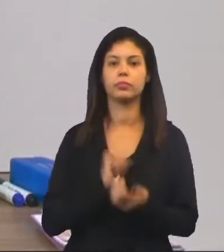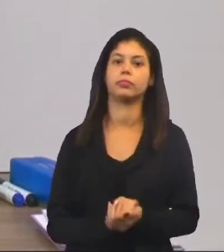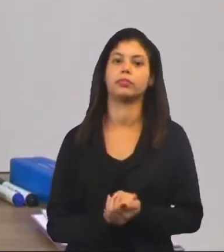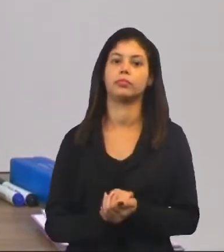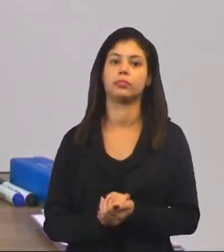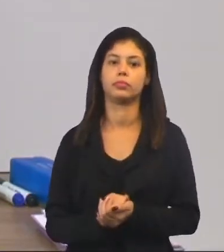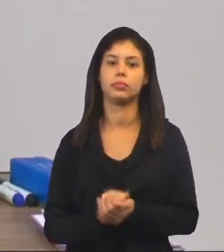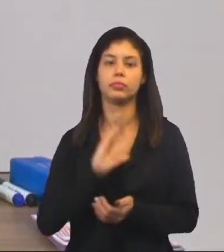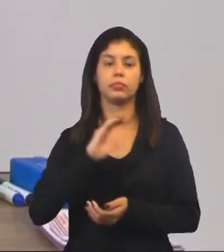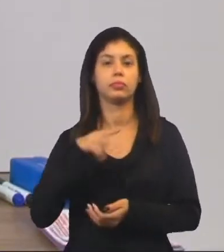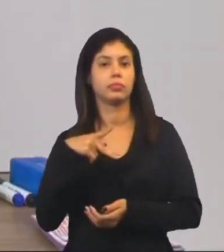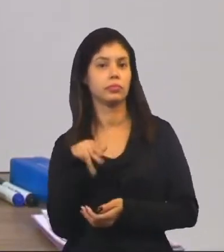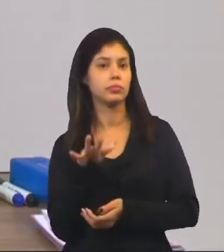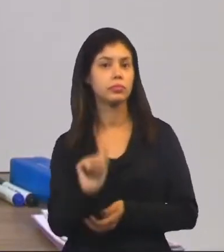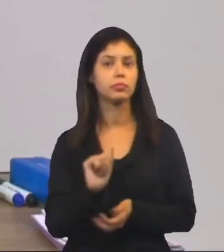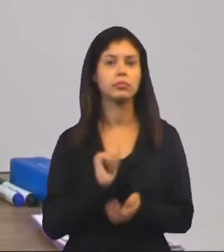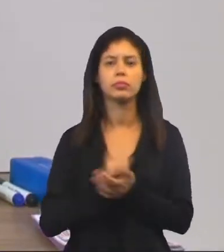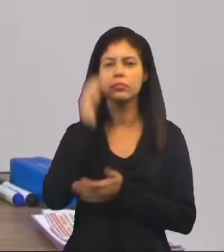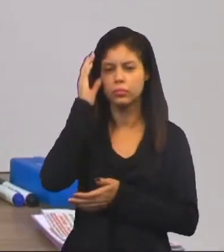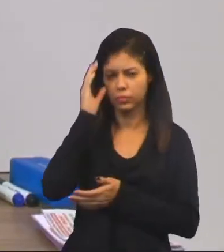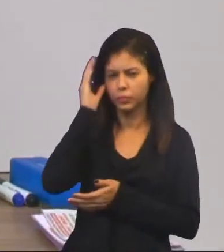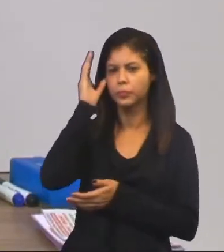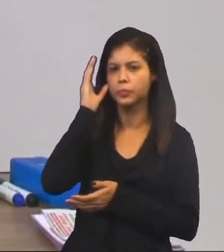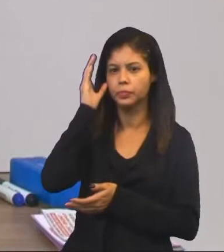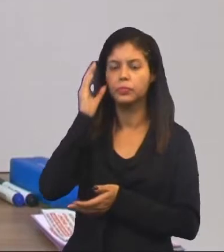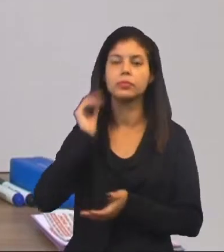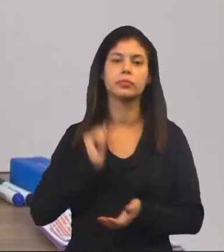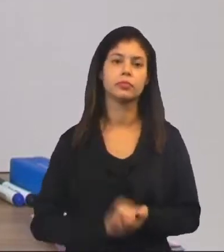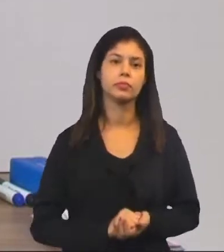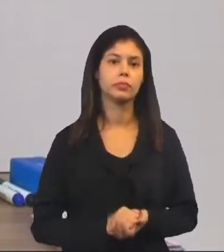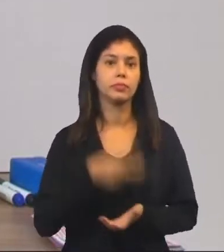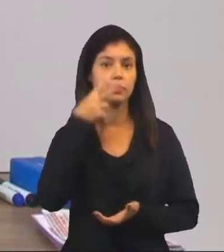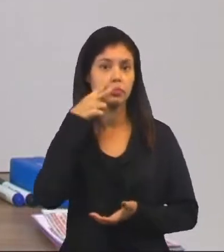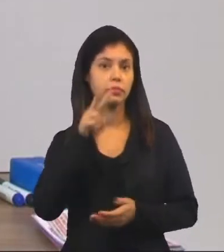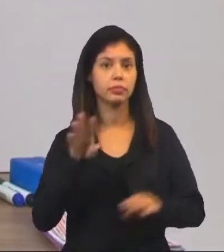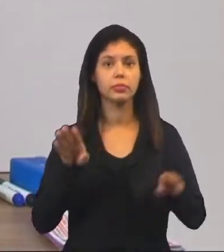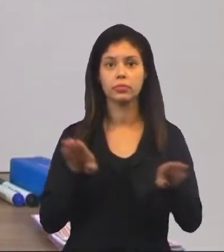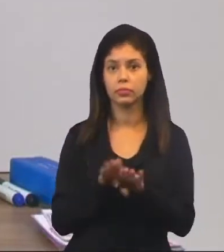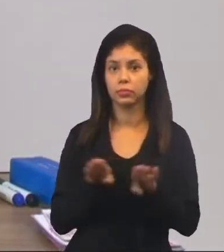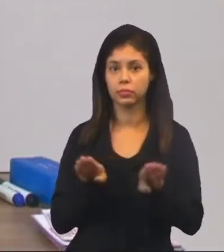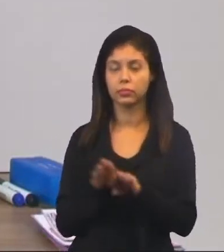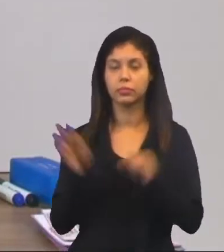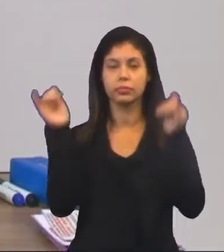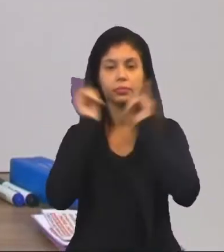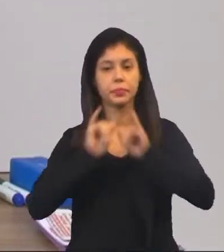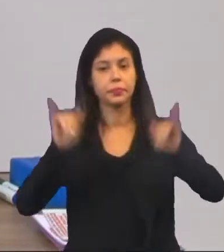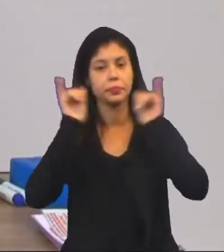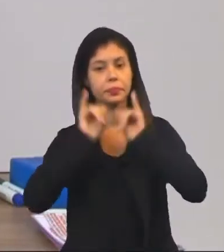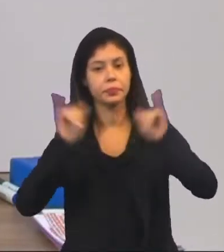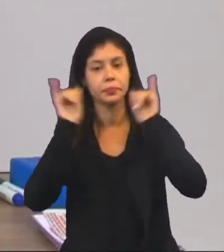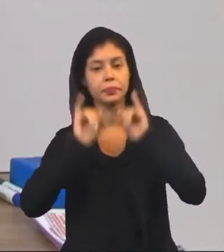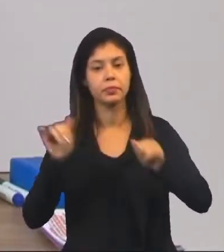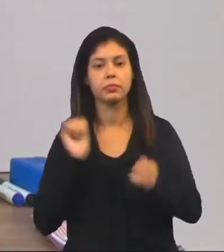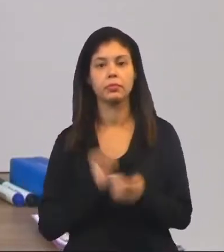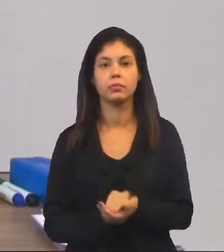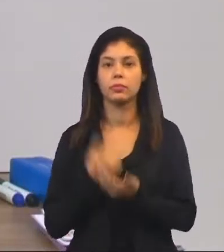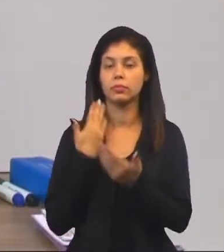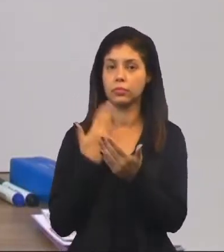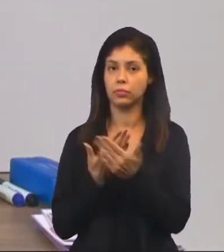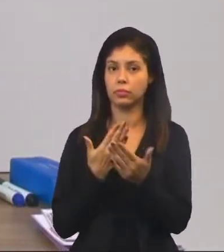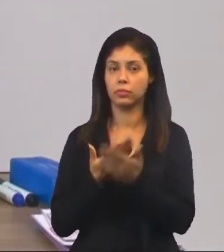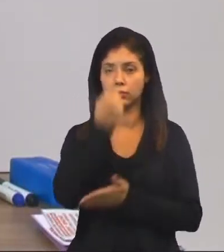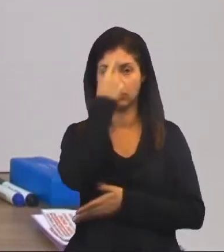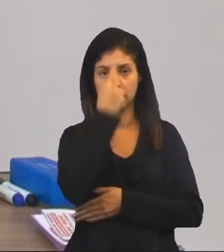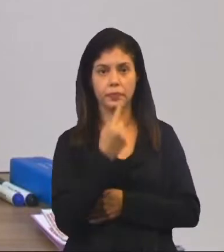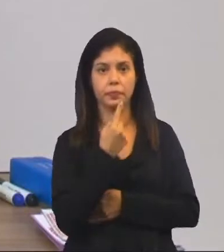de campanhas de conscientização, viram também anúncios e nestas